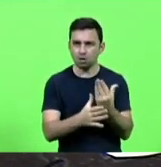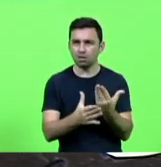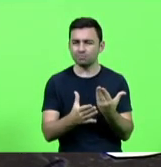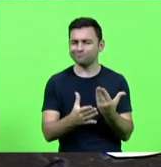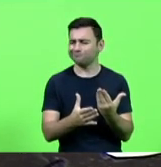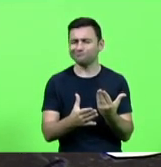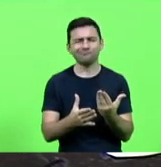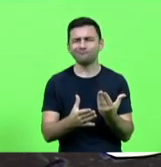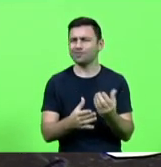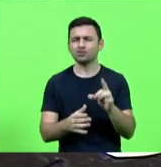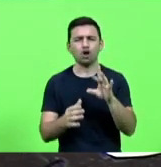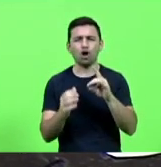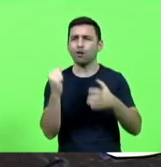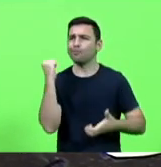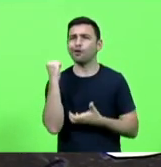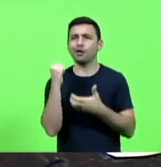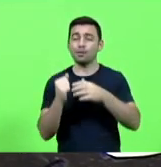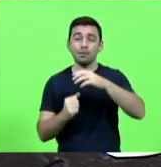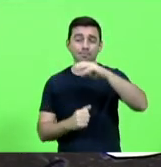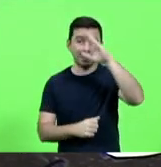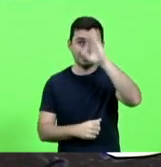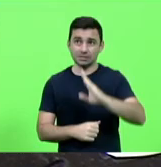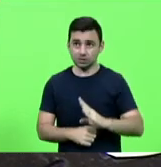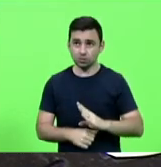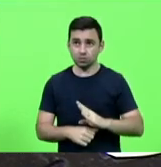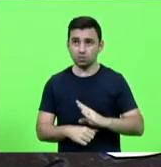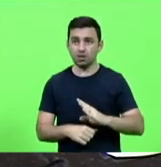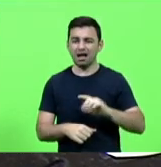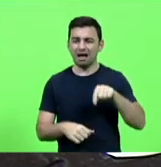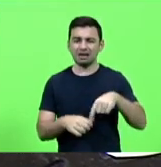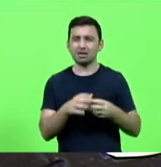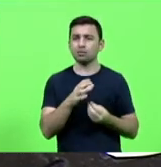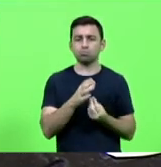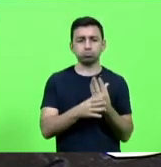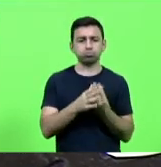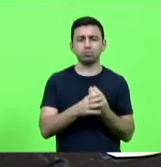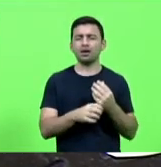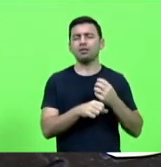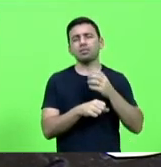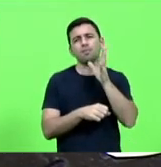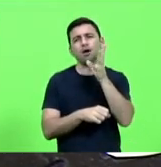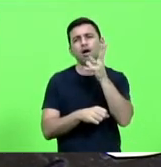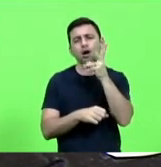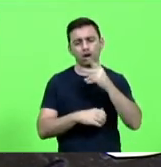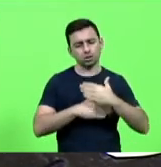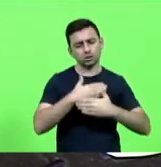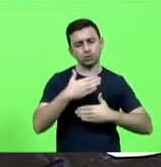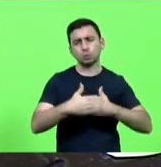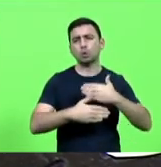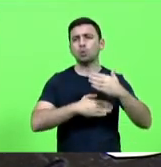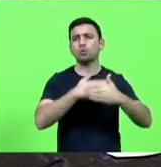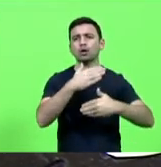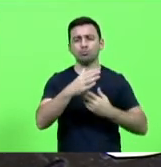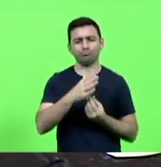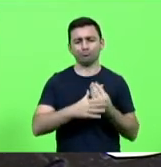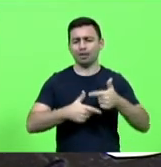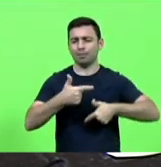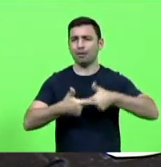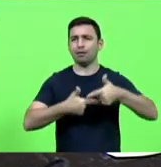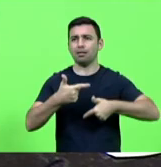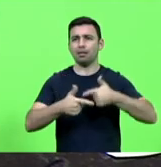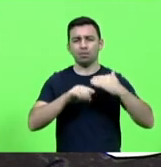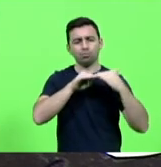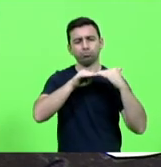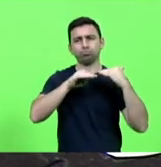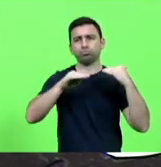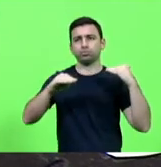por isso somos um país que a nossa produtividade média não cresce há 40 anos há 40 anos não cresce esse tipo